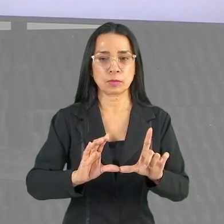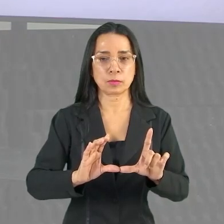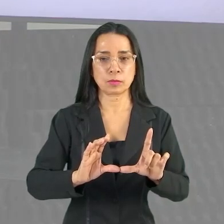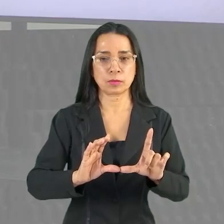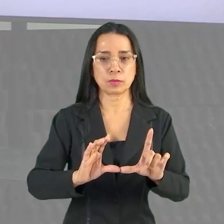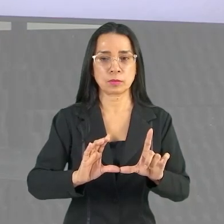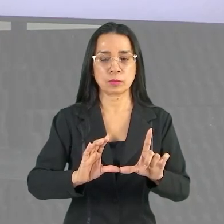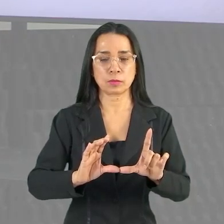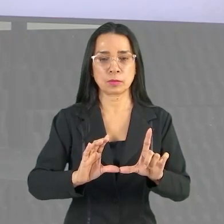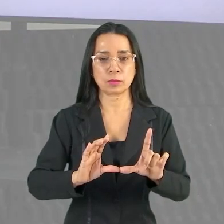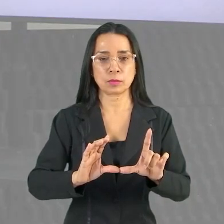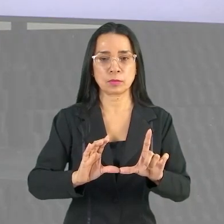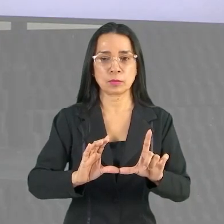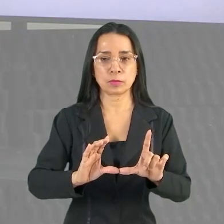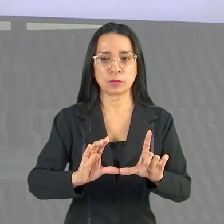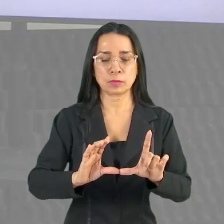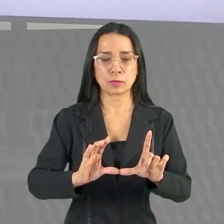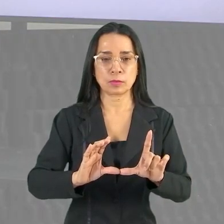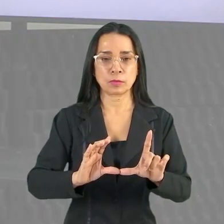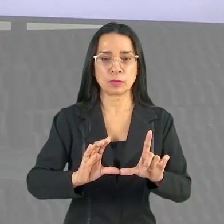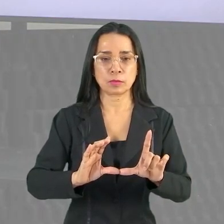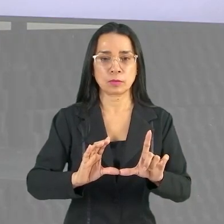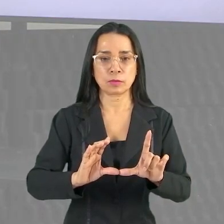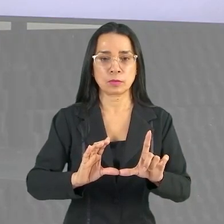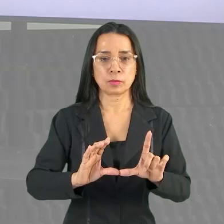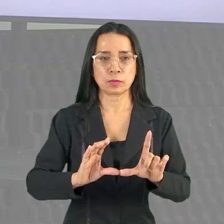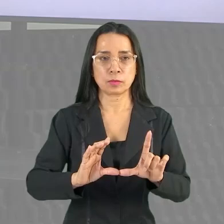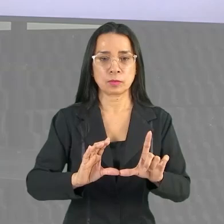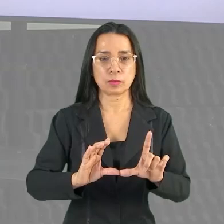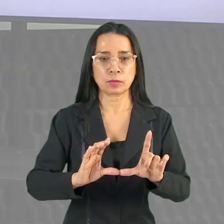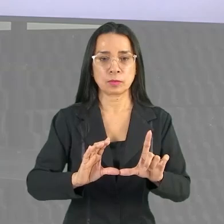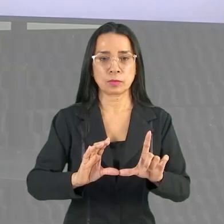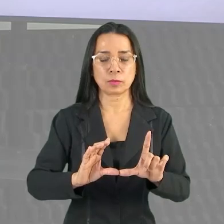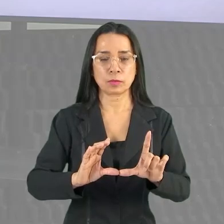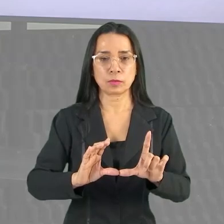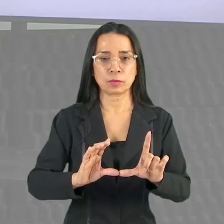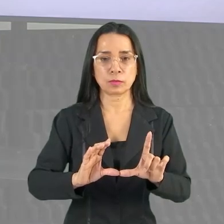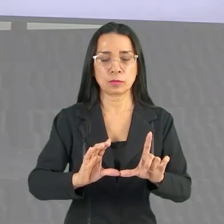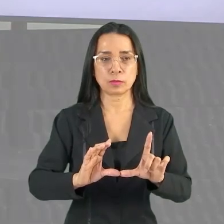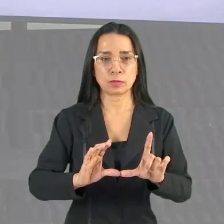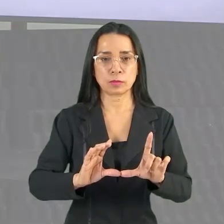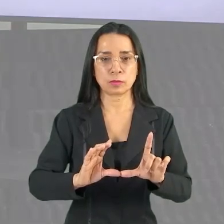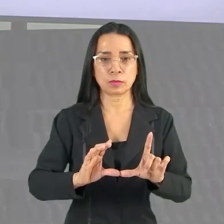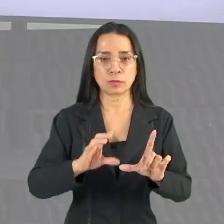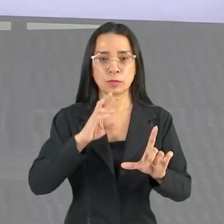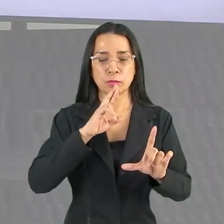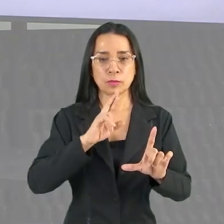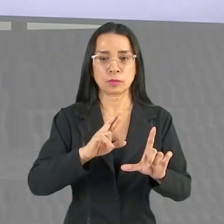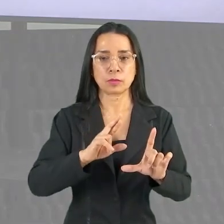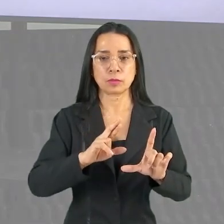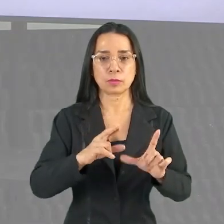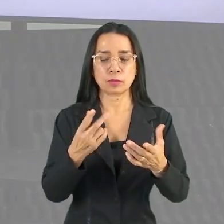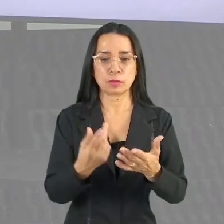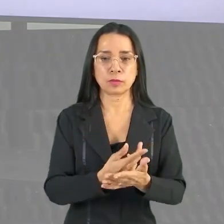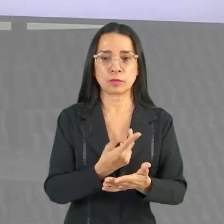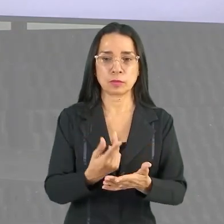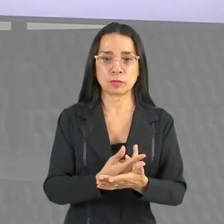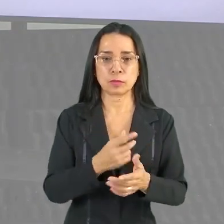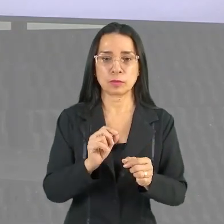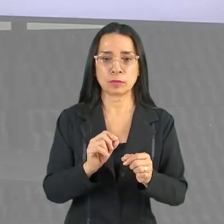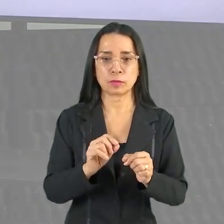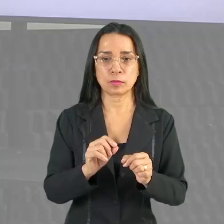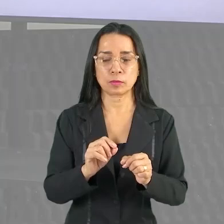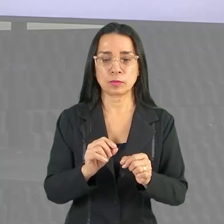prática de exercício. Letra C. Então, resposta incorreta. texto faz uma